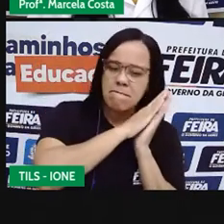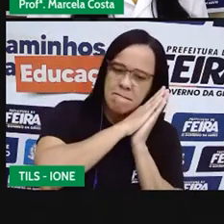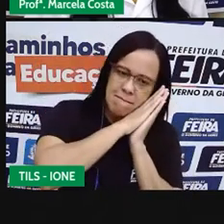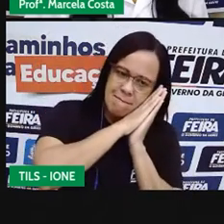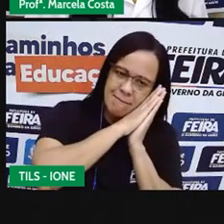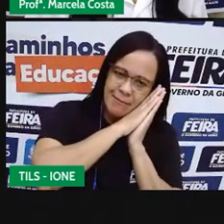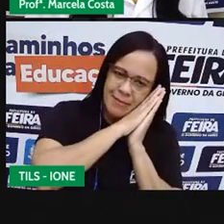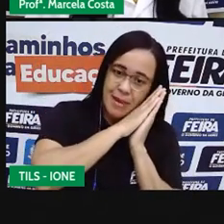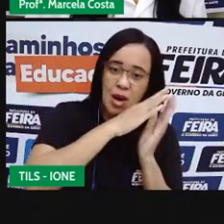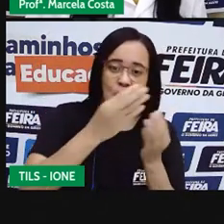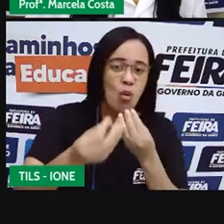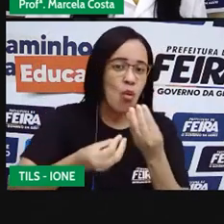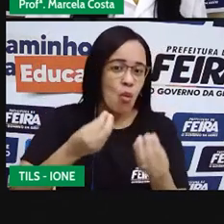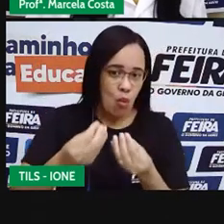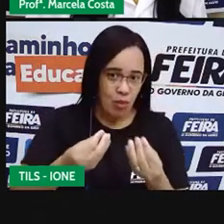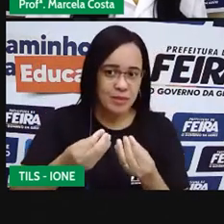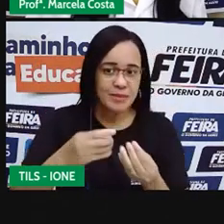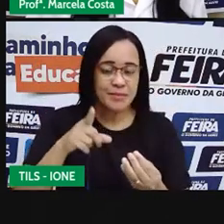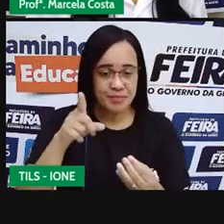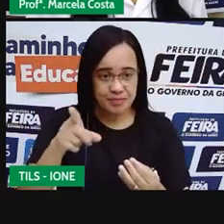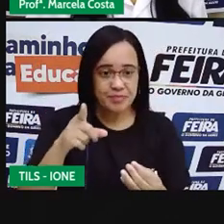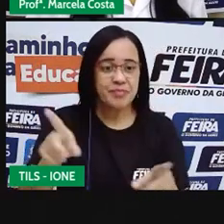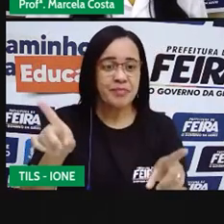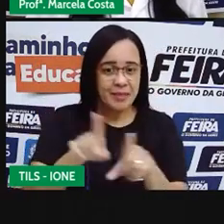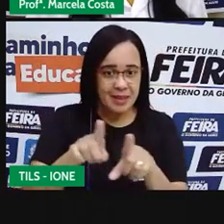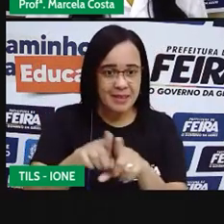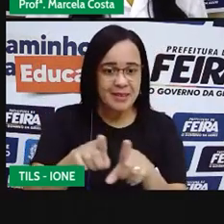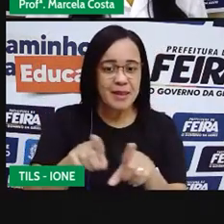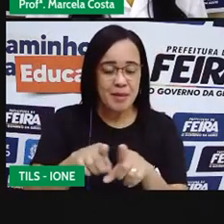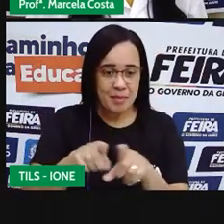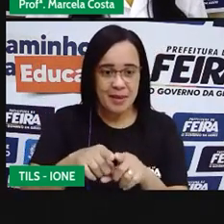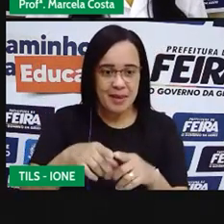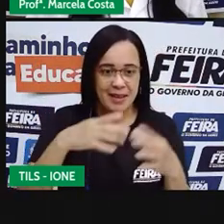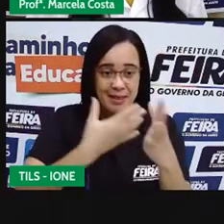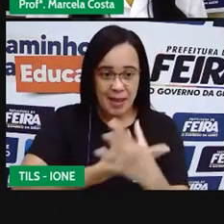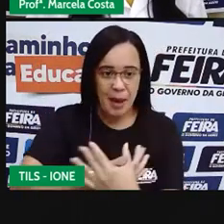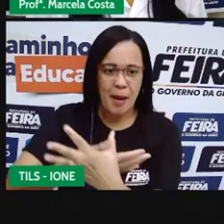O príncipe Eric, da história Pequena Sereia.